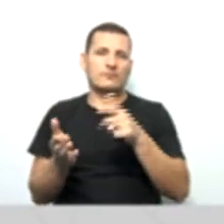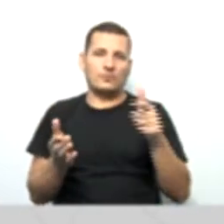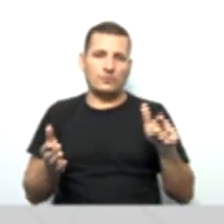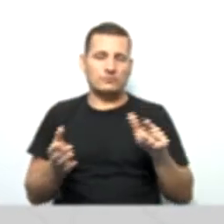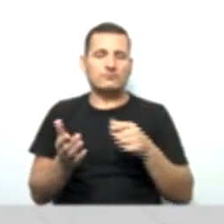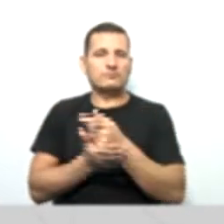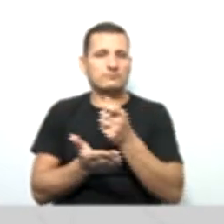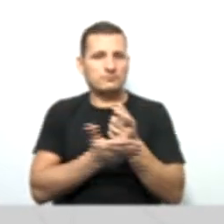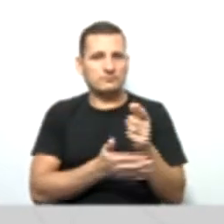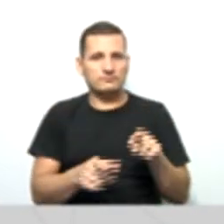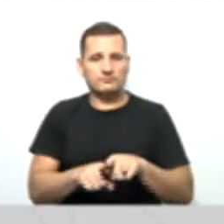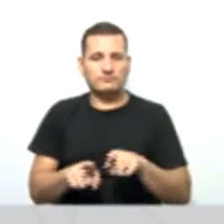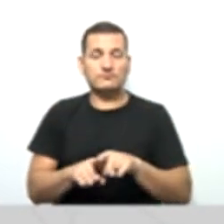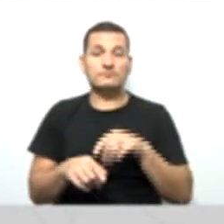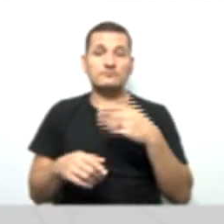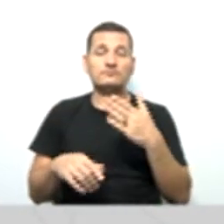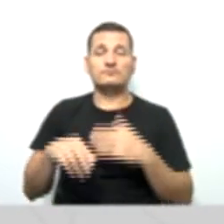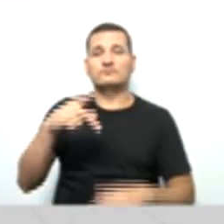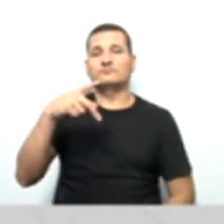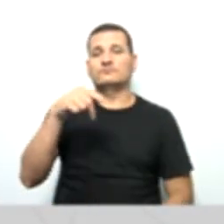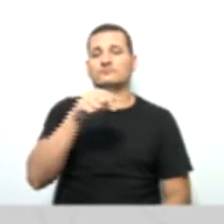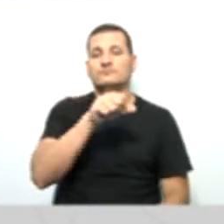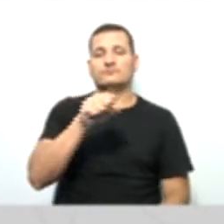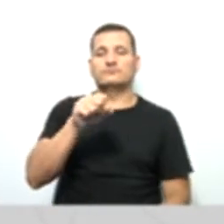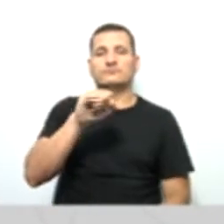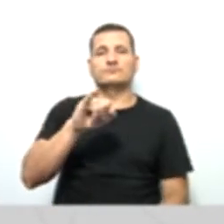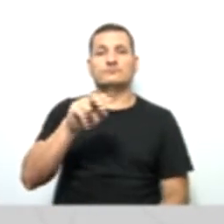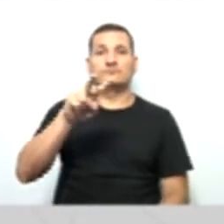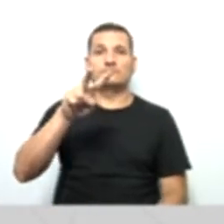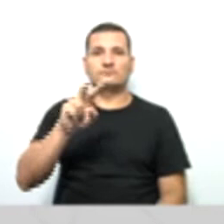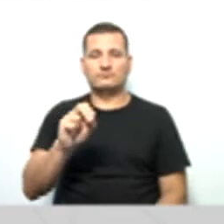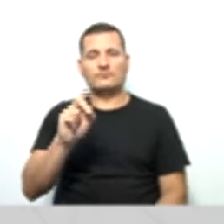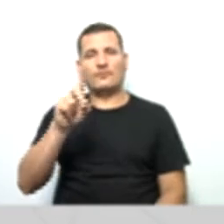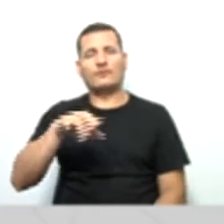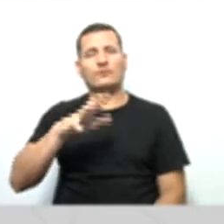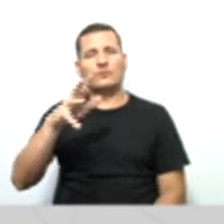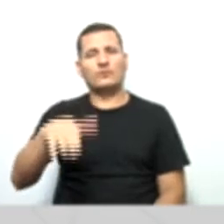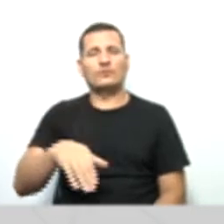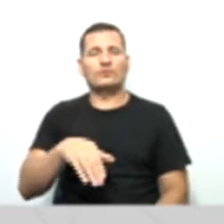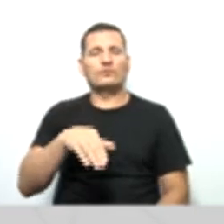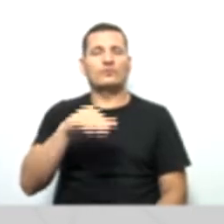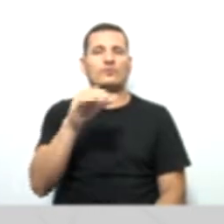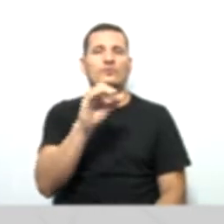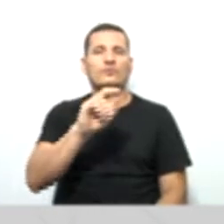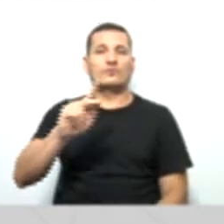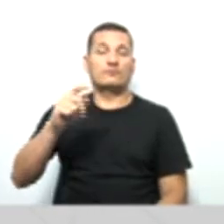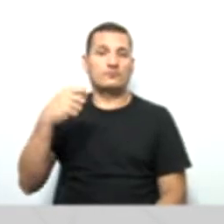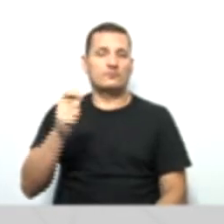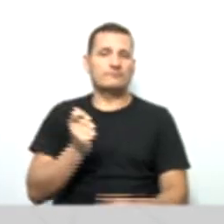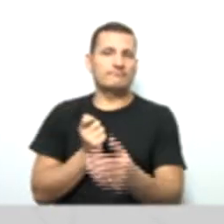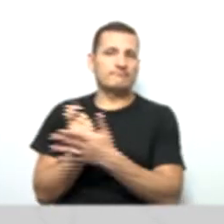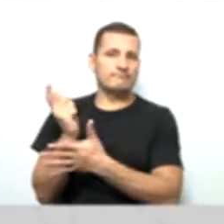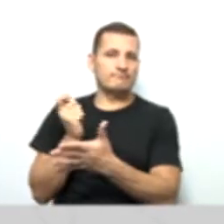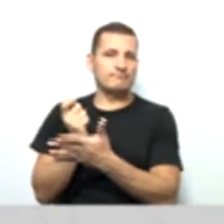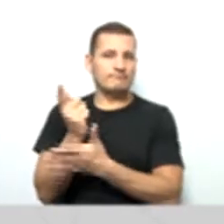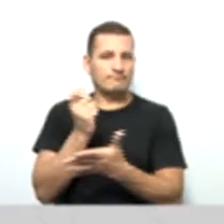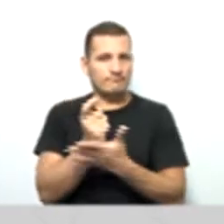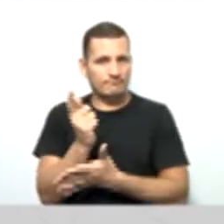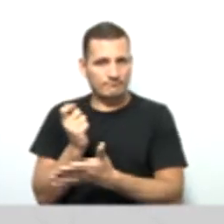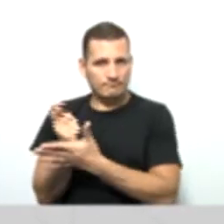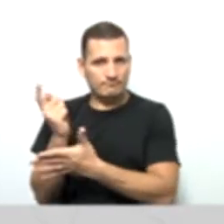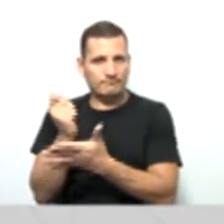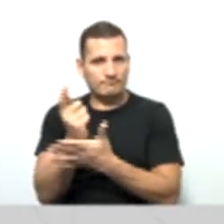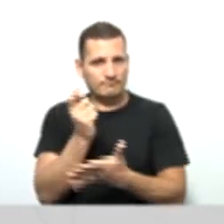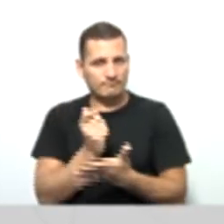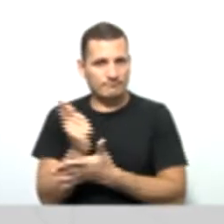pagar. Então, o quê? Contas do passivo é tudo o que a cooperativa tem a pagar. São as obrigações de